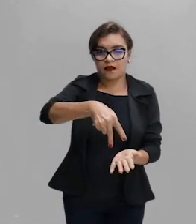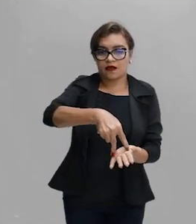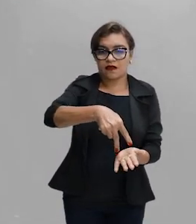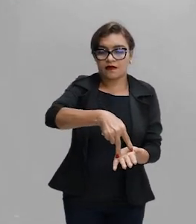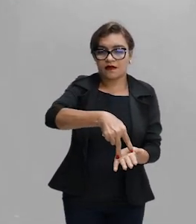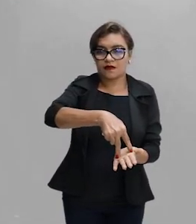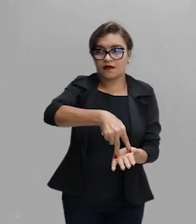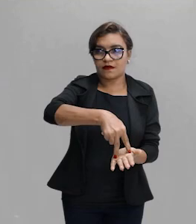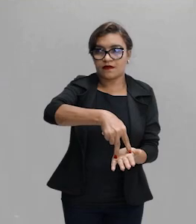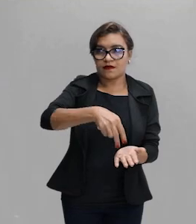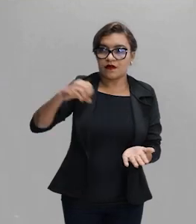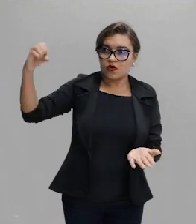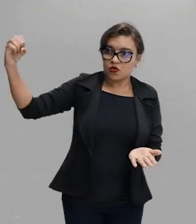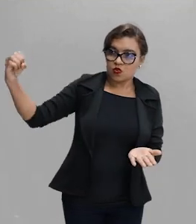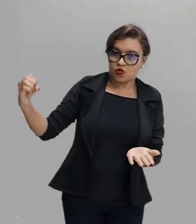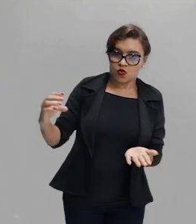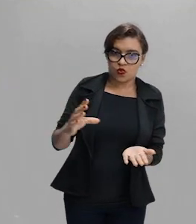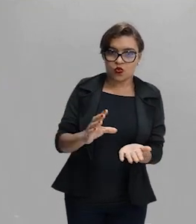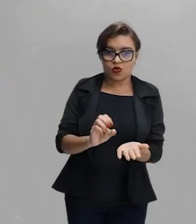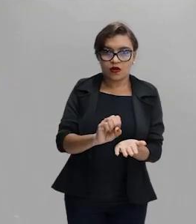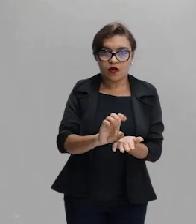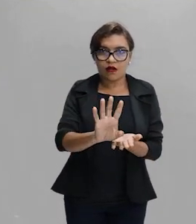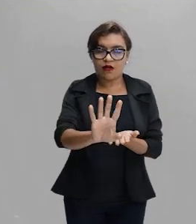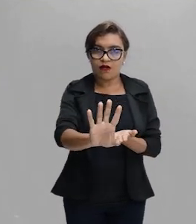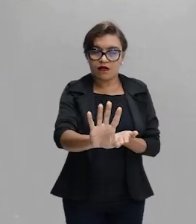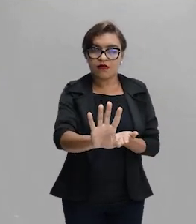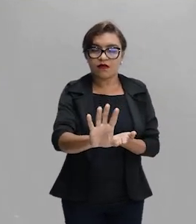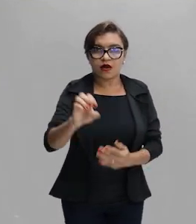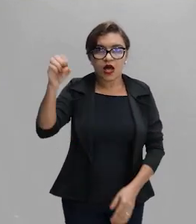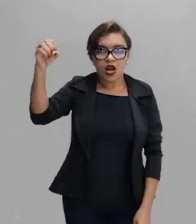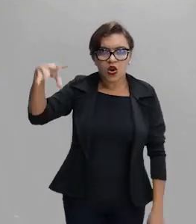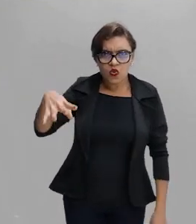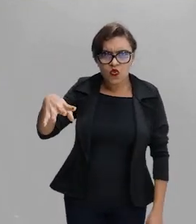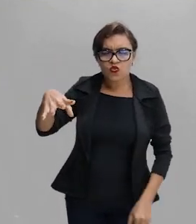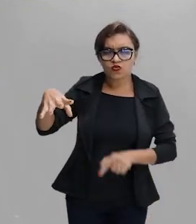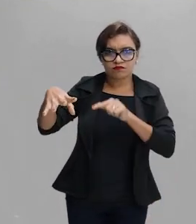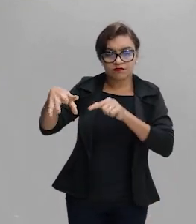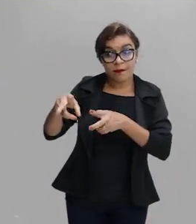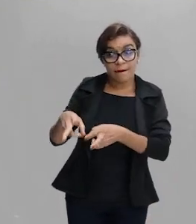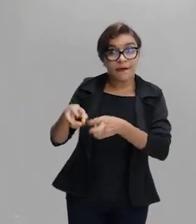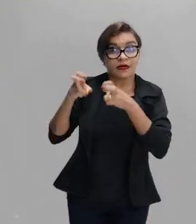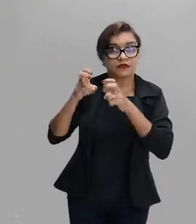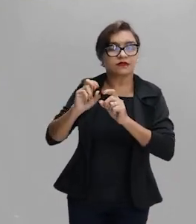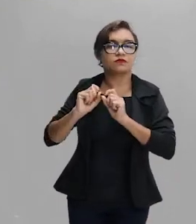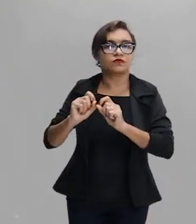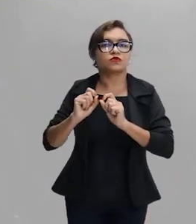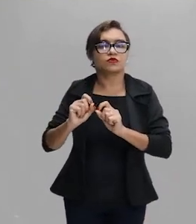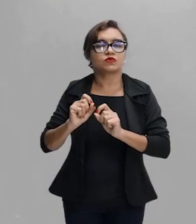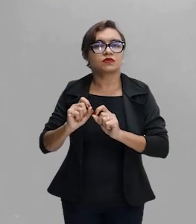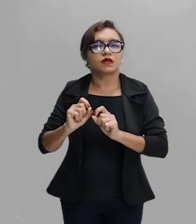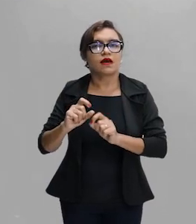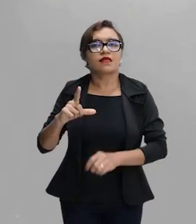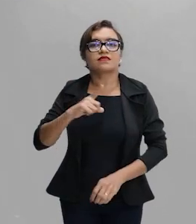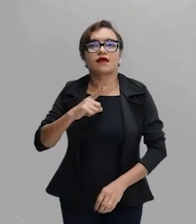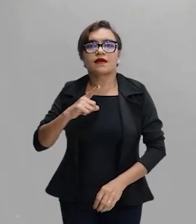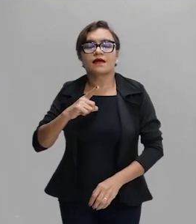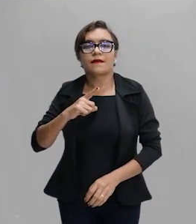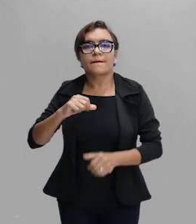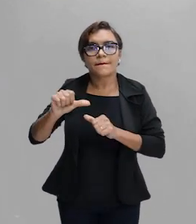Então, o espectro luminoso que está saindo, o visível, ela sofre um desvio.